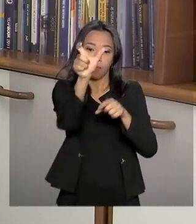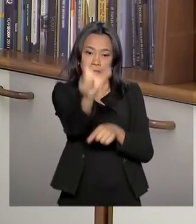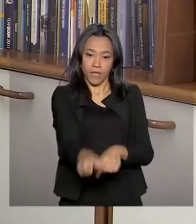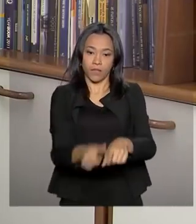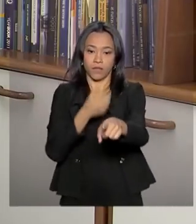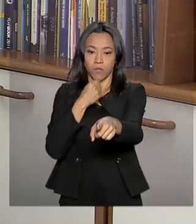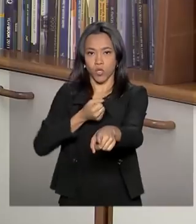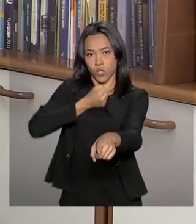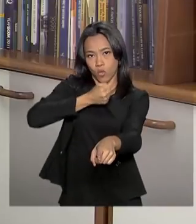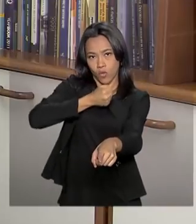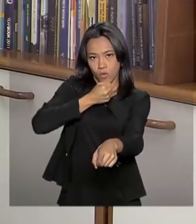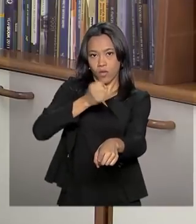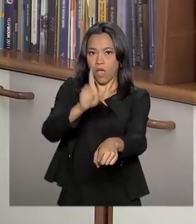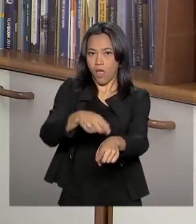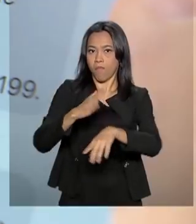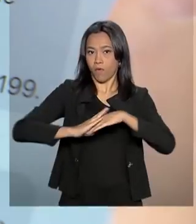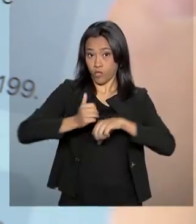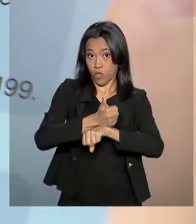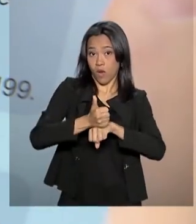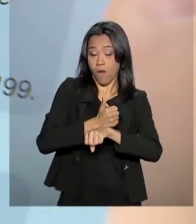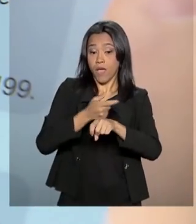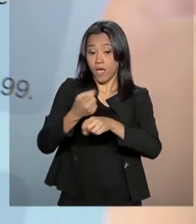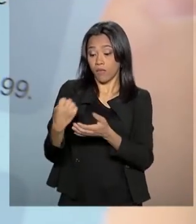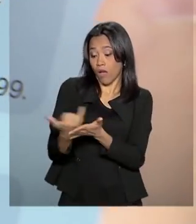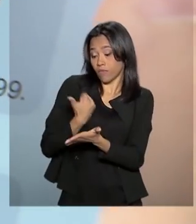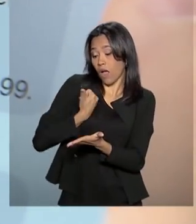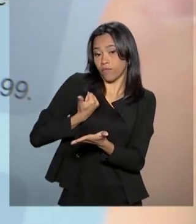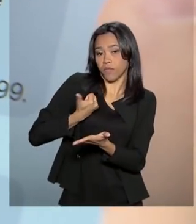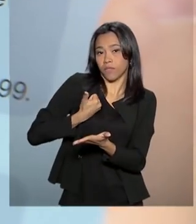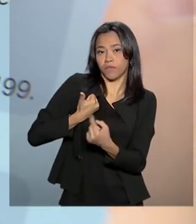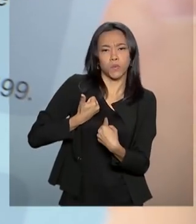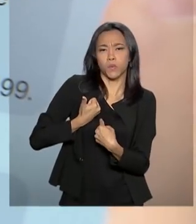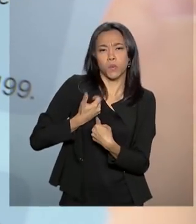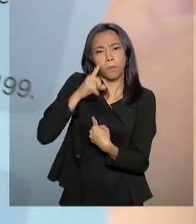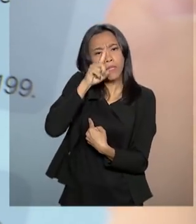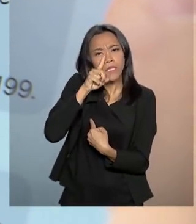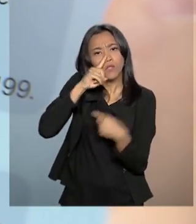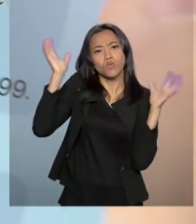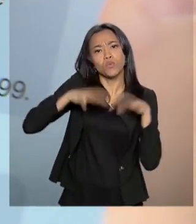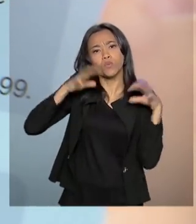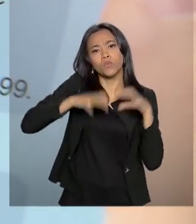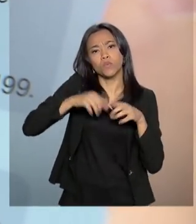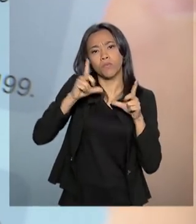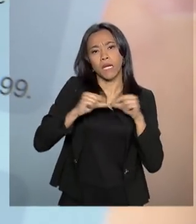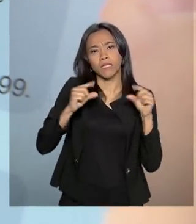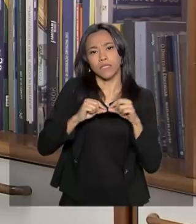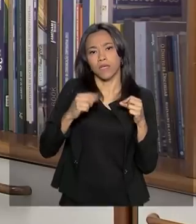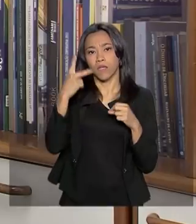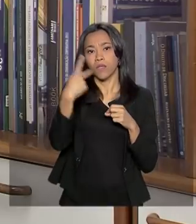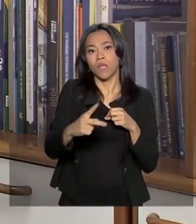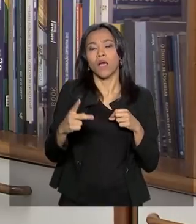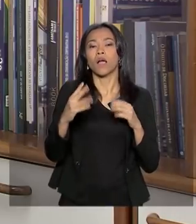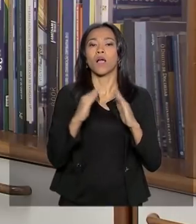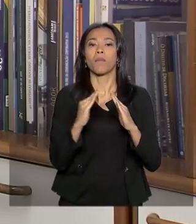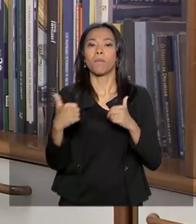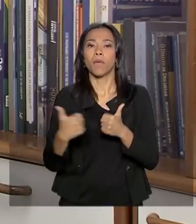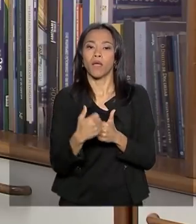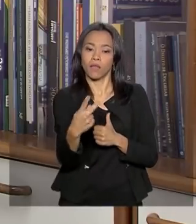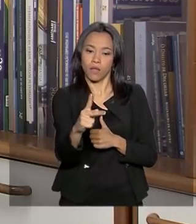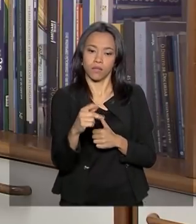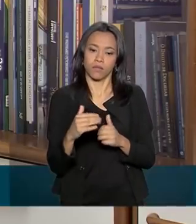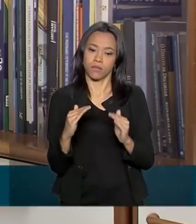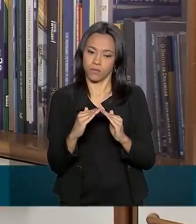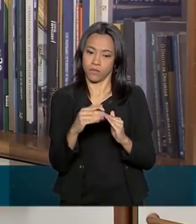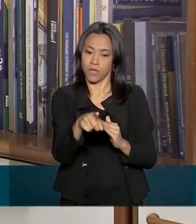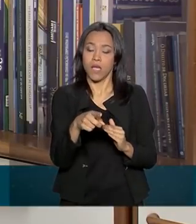recebe mensagens pelo celular sobre risco de temporal em Brasília, onde ele mora. Me ajuda principalmente com